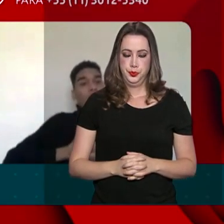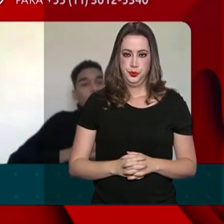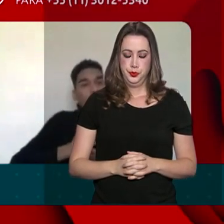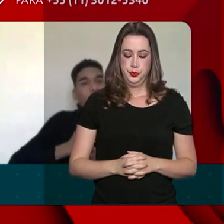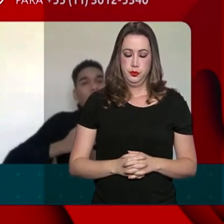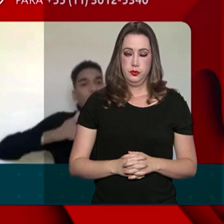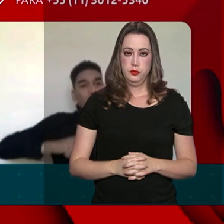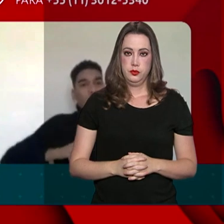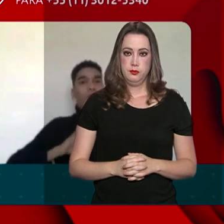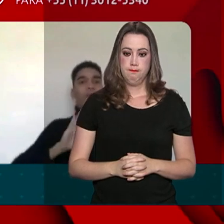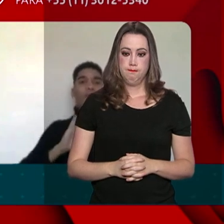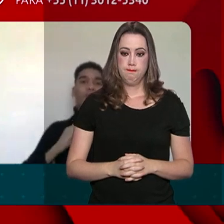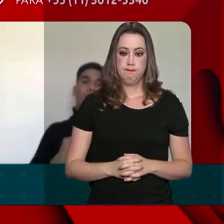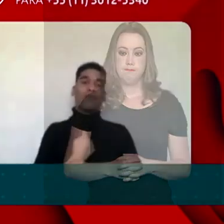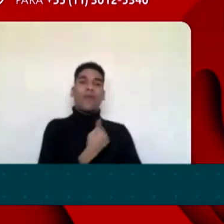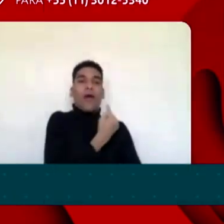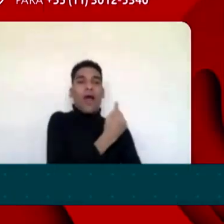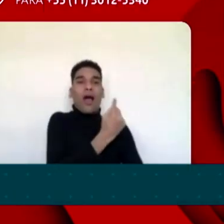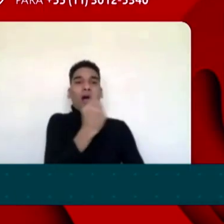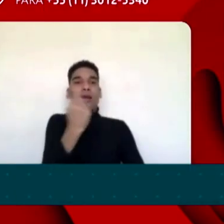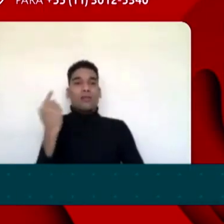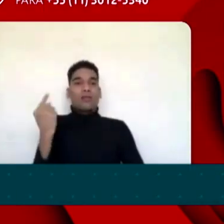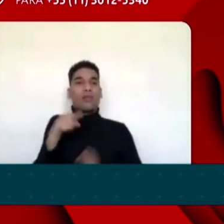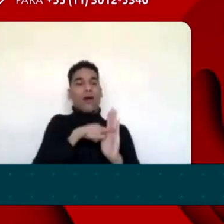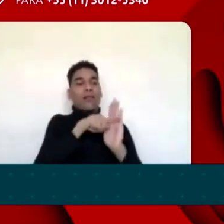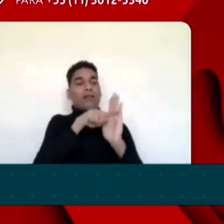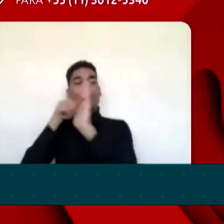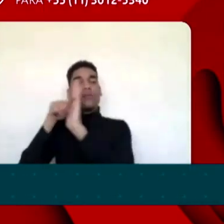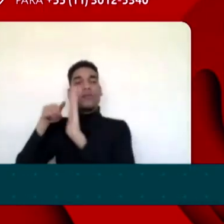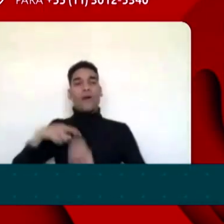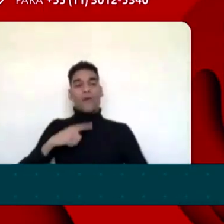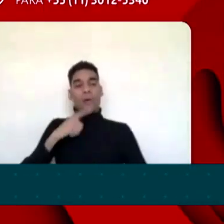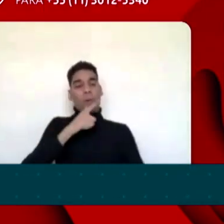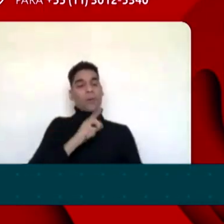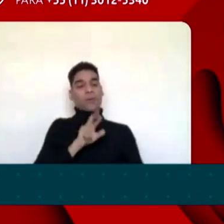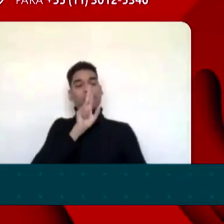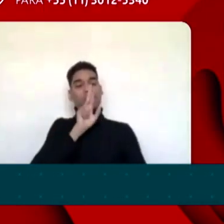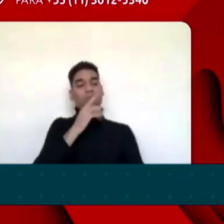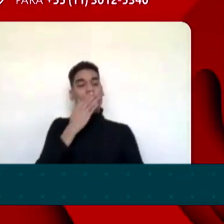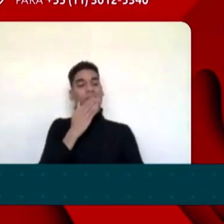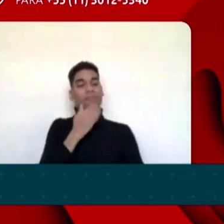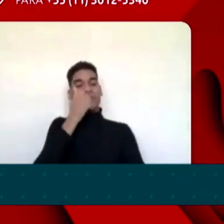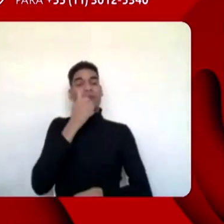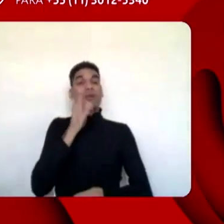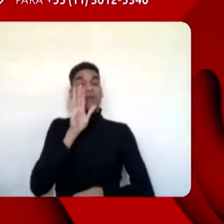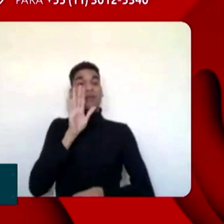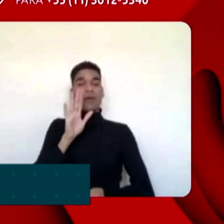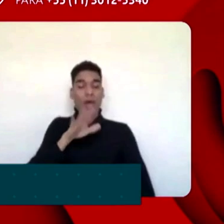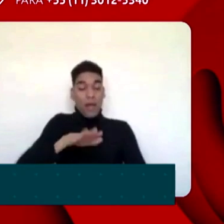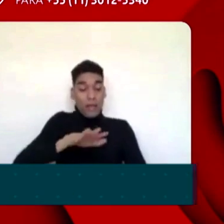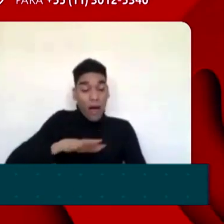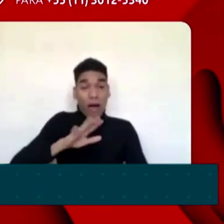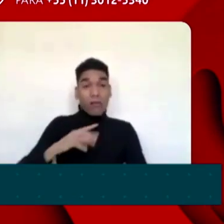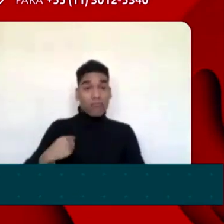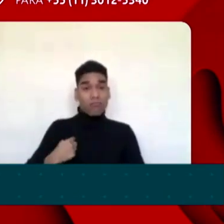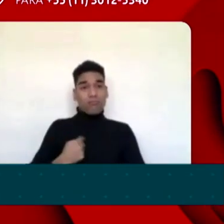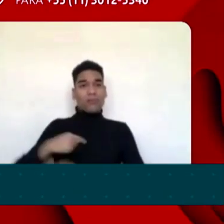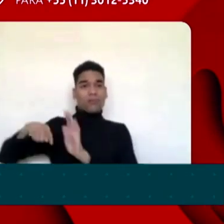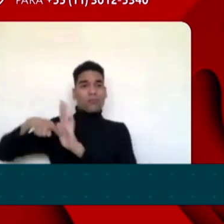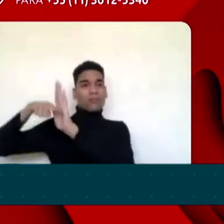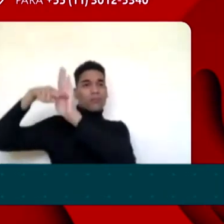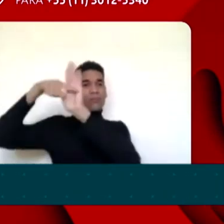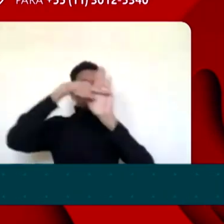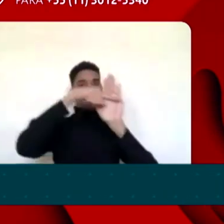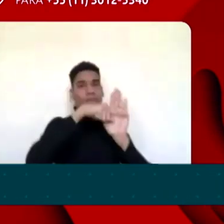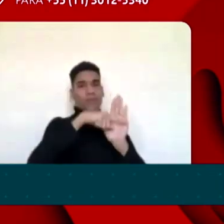para que a gente tenha o melhor resultado possível. Então a gente vai sondando o mercado, vai fazendo essa sondagem e vai vendo aí a questão da